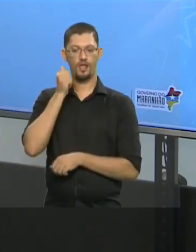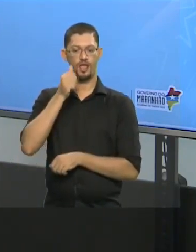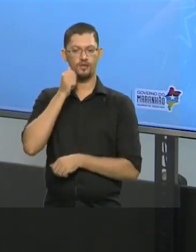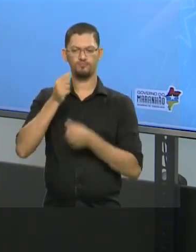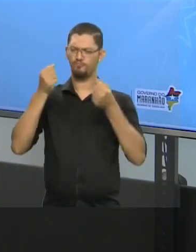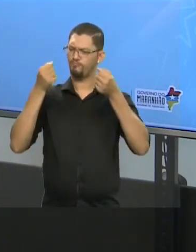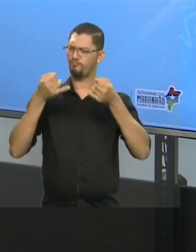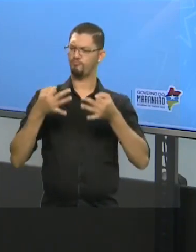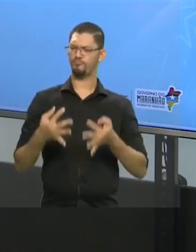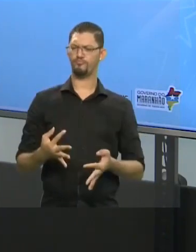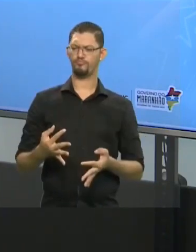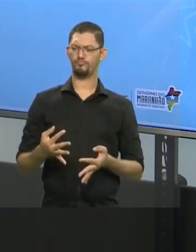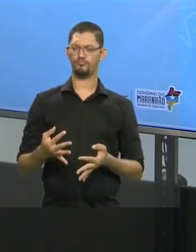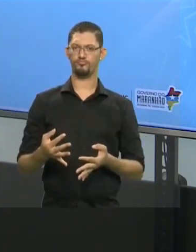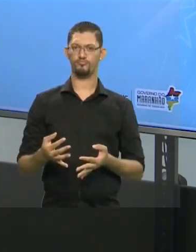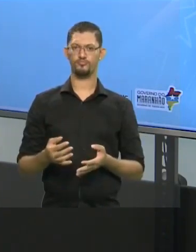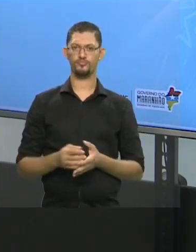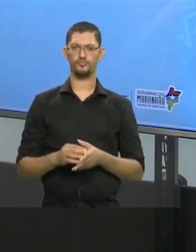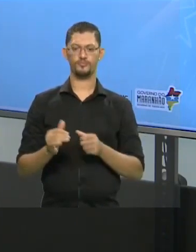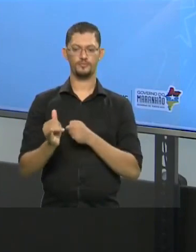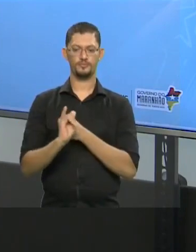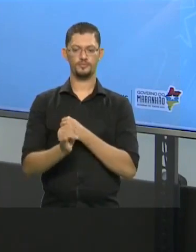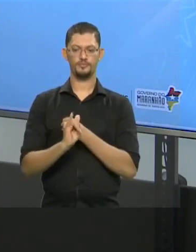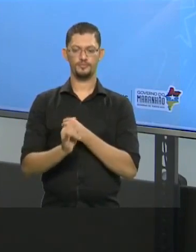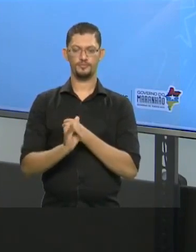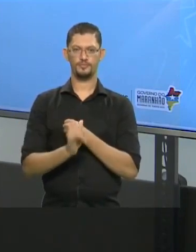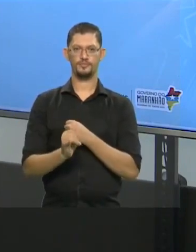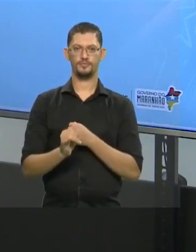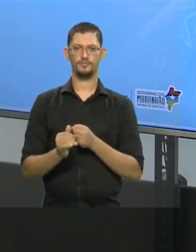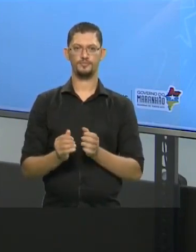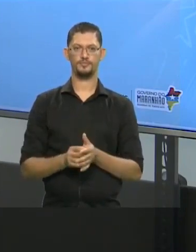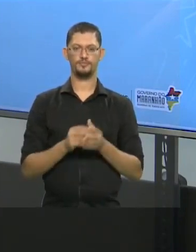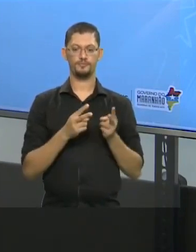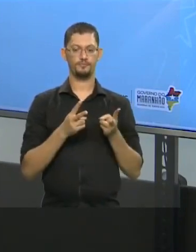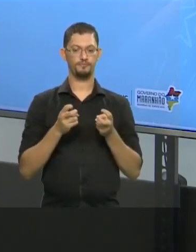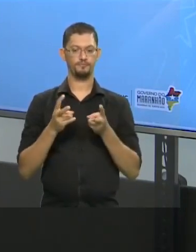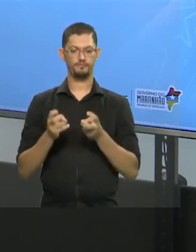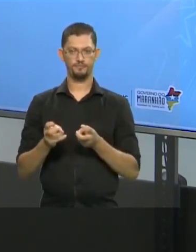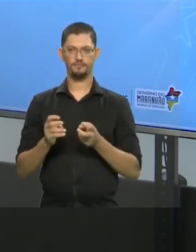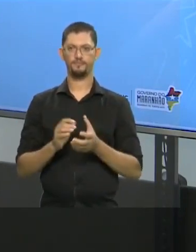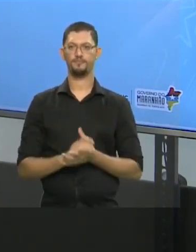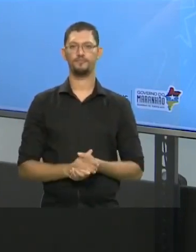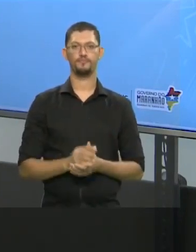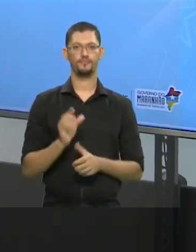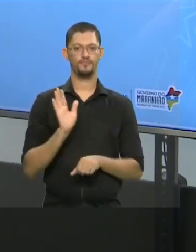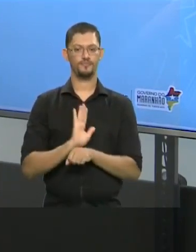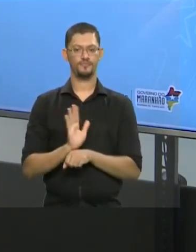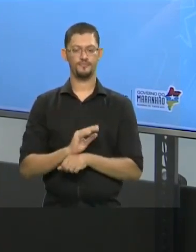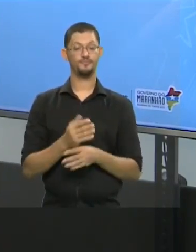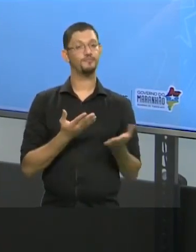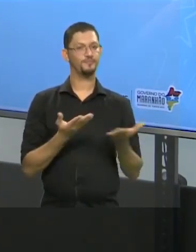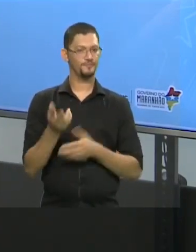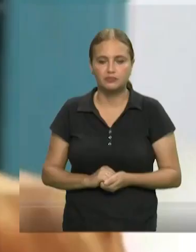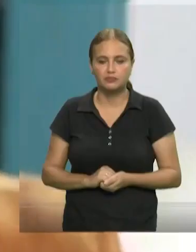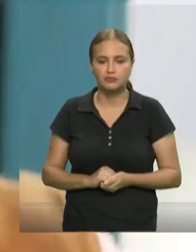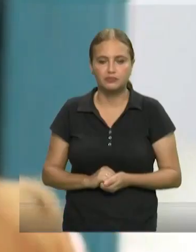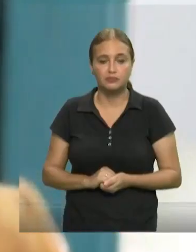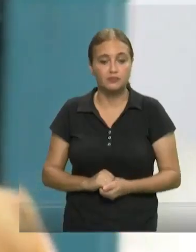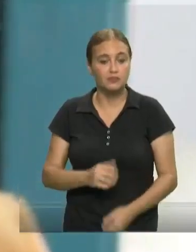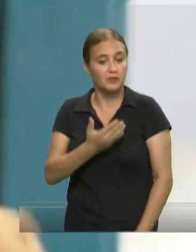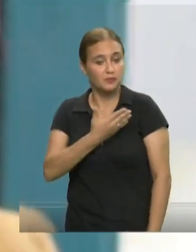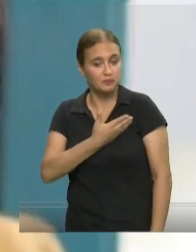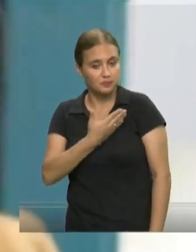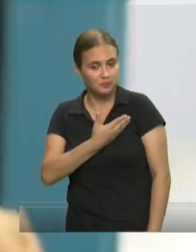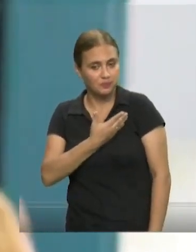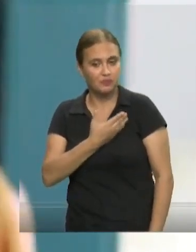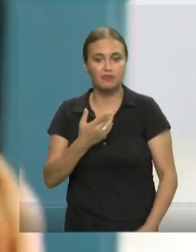ela conta muito bem a crônica da Clarice Lispector, Perceber. É um pequeno vídeo. Vamos assisti-lo? Um